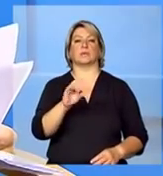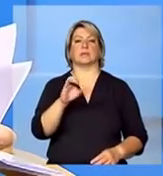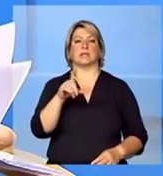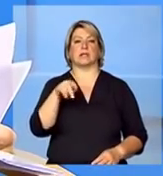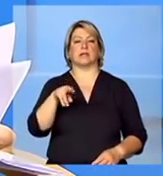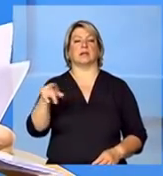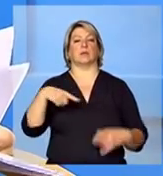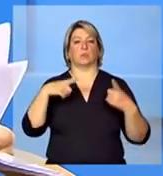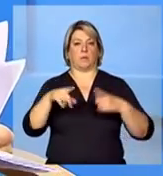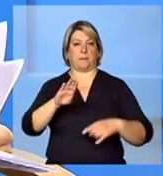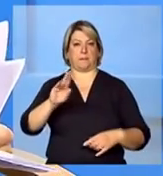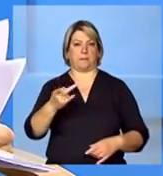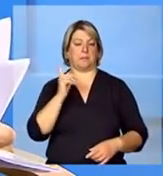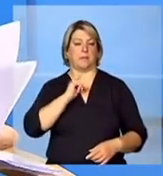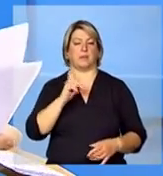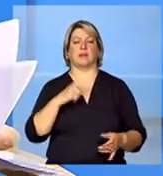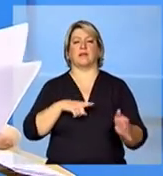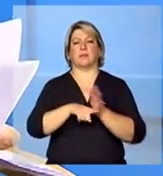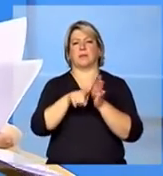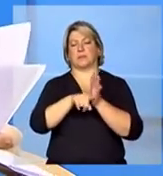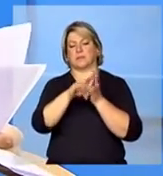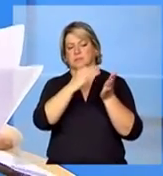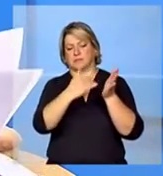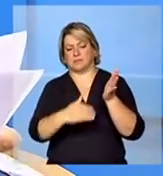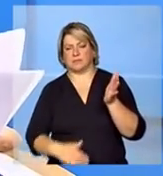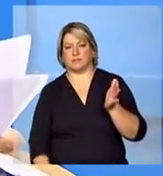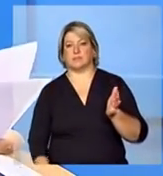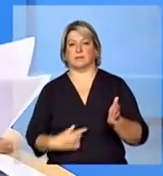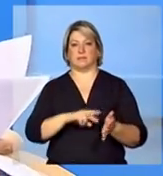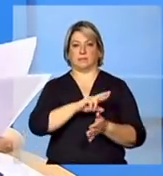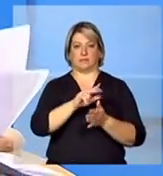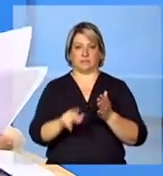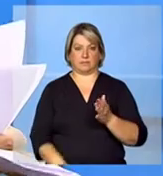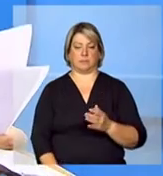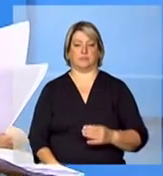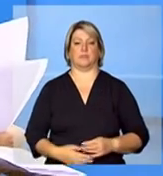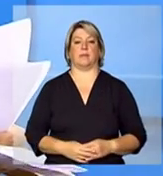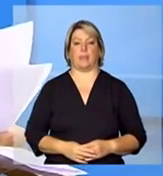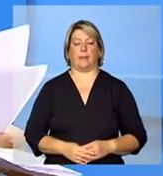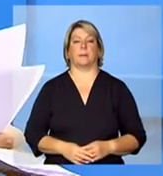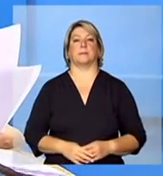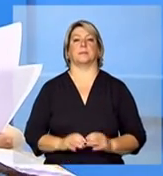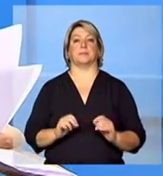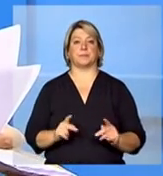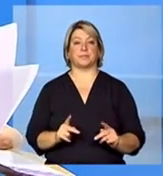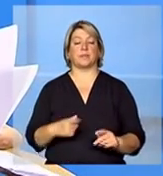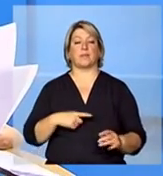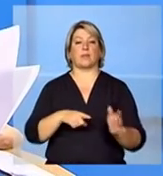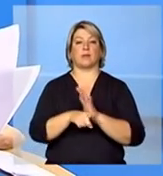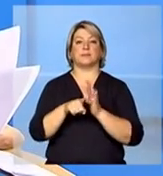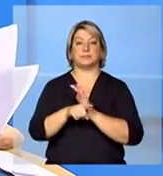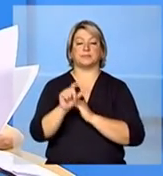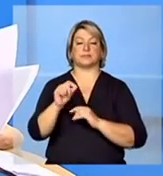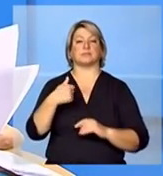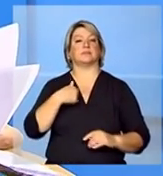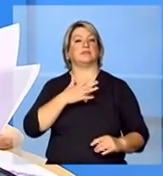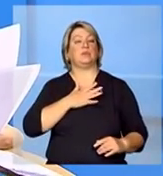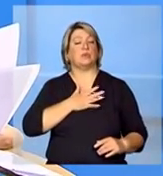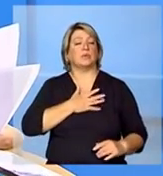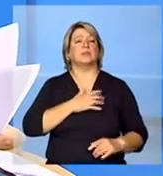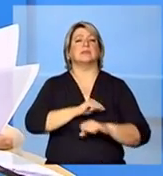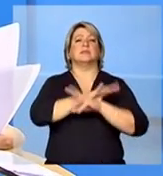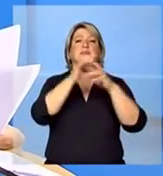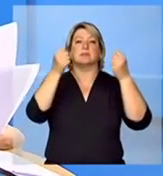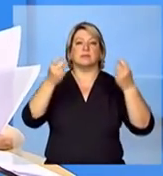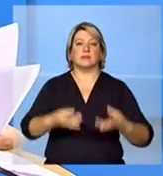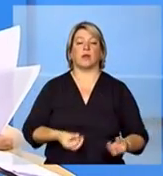Moreira de Belo Horizonte ela faz várias perguntas e são sequenciais então eu vou perguntando vocês vão respondendo tá bem? ela diz assim ó gostaria que fosse esclarecida a